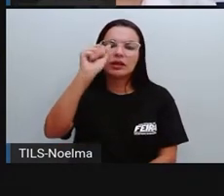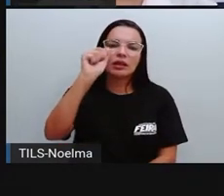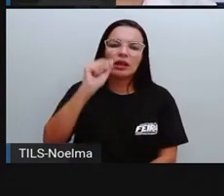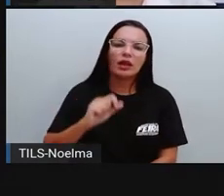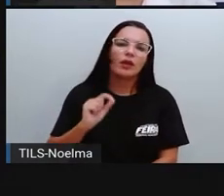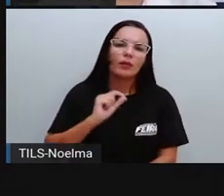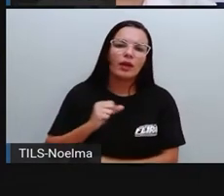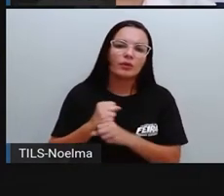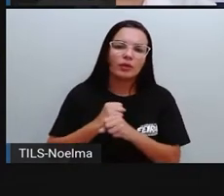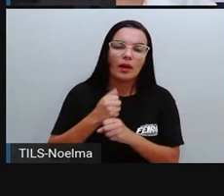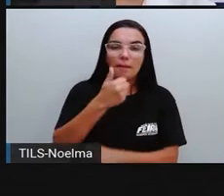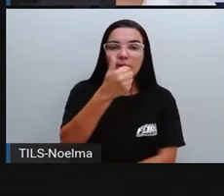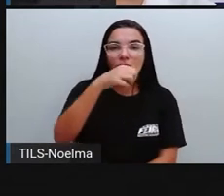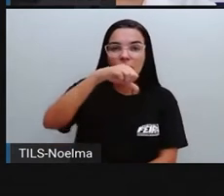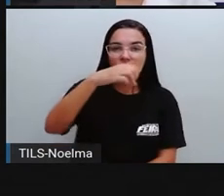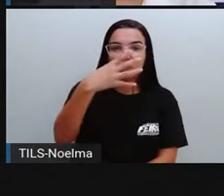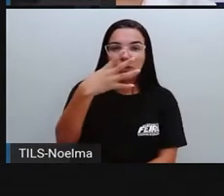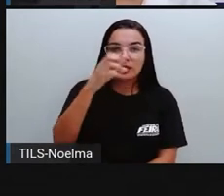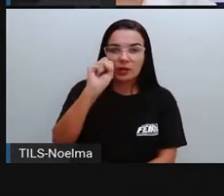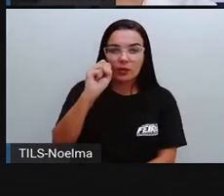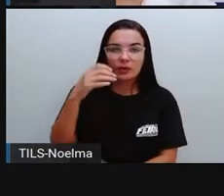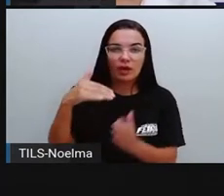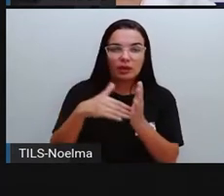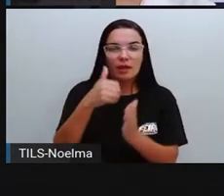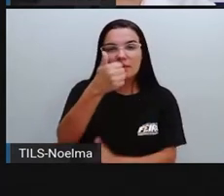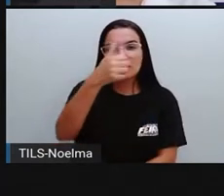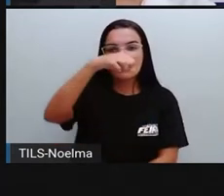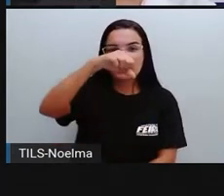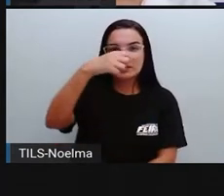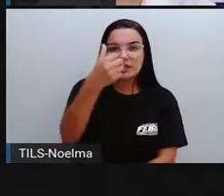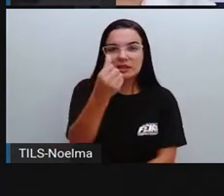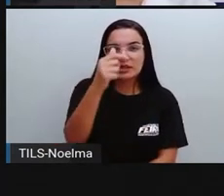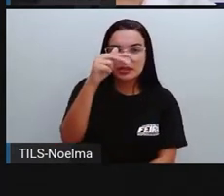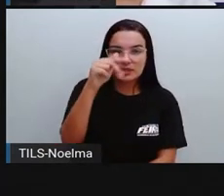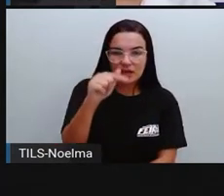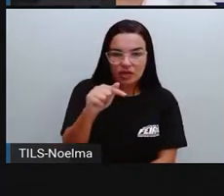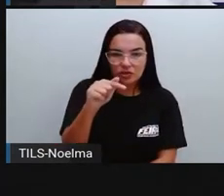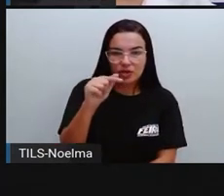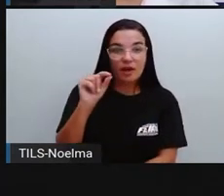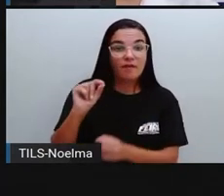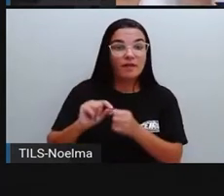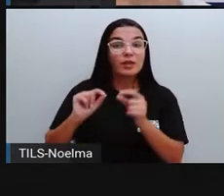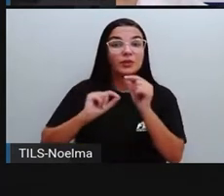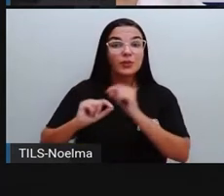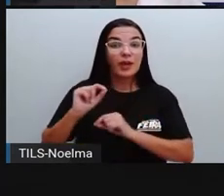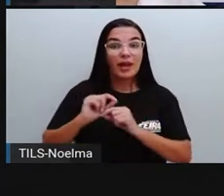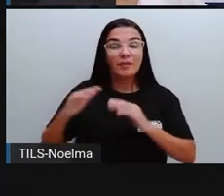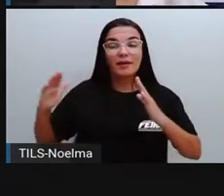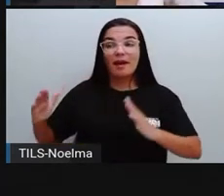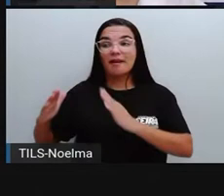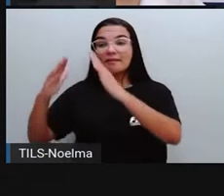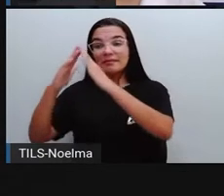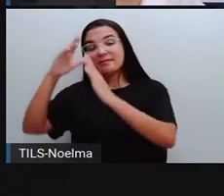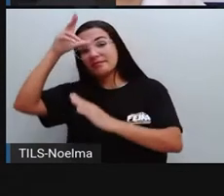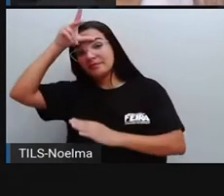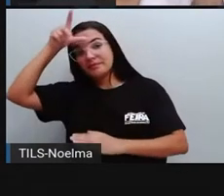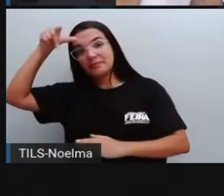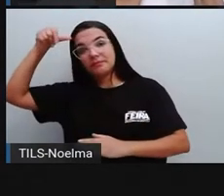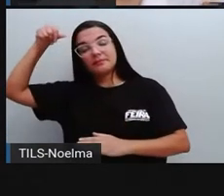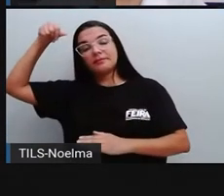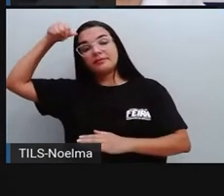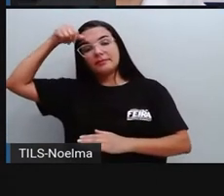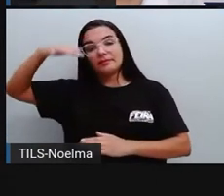1967, elas foram realizadas no Paço Municipal, que é a atual Prefeitura. Então,